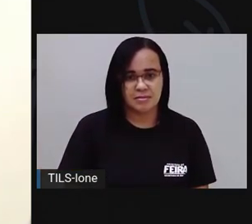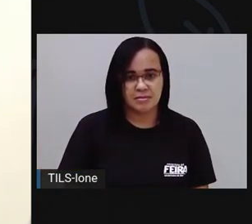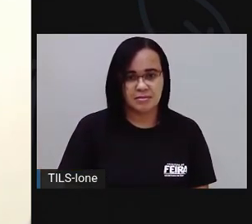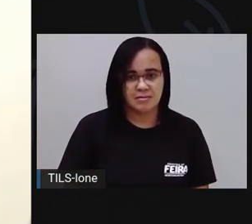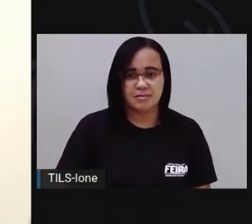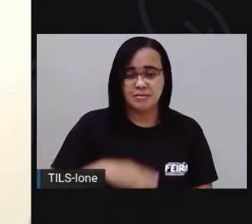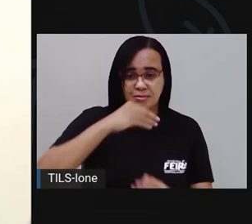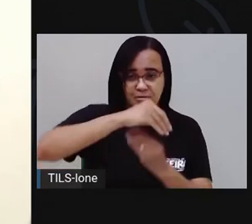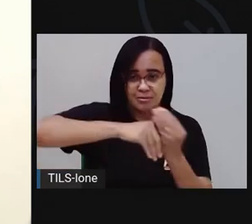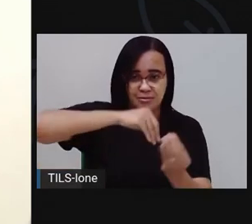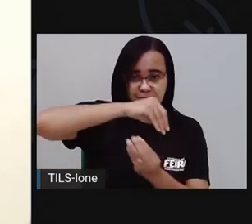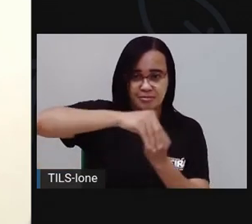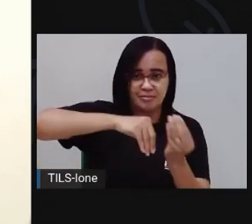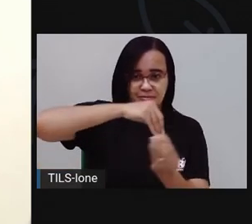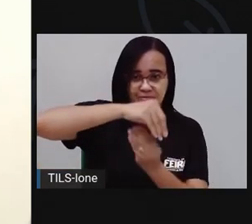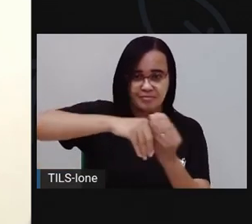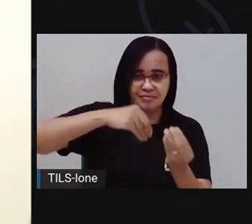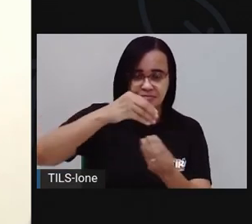Tá mexendo. mexendo.